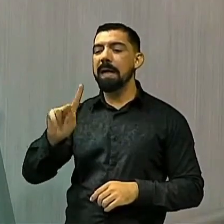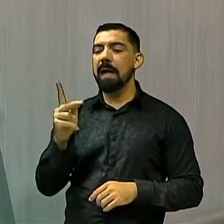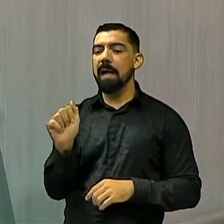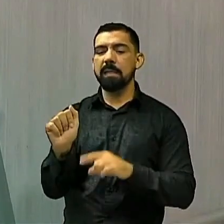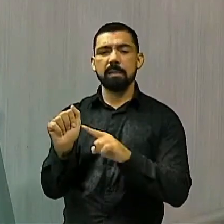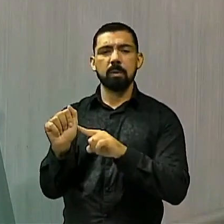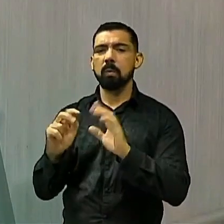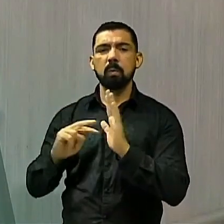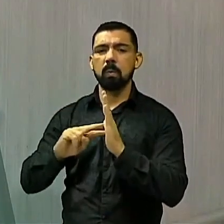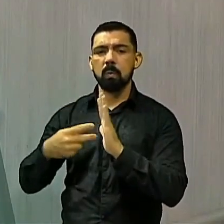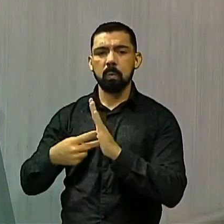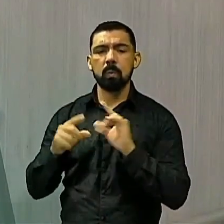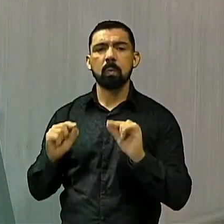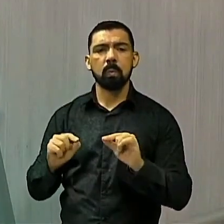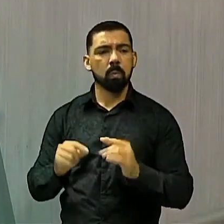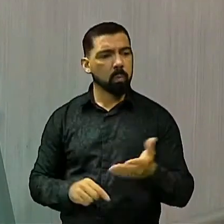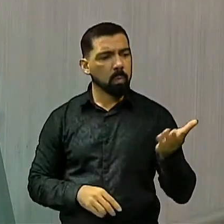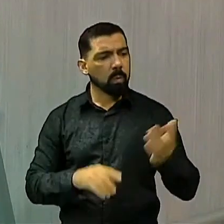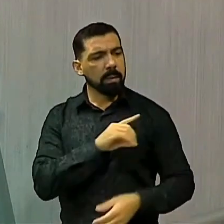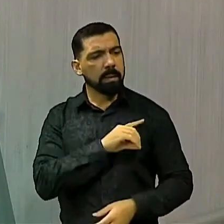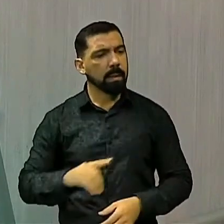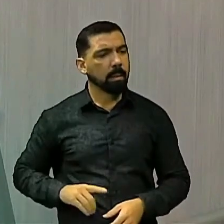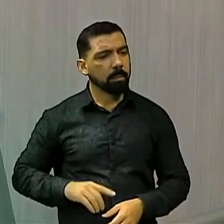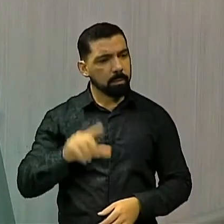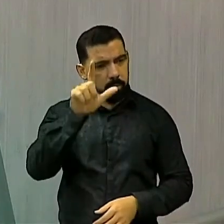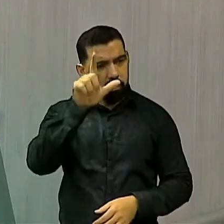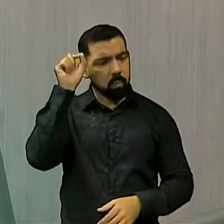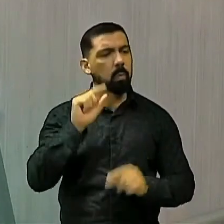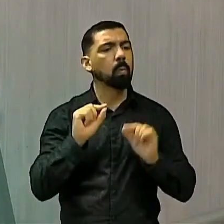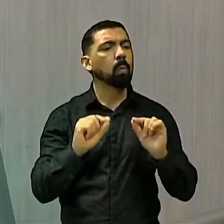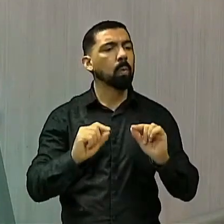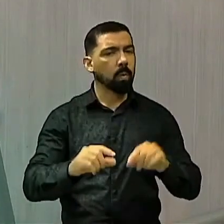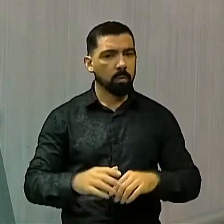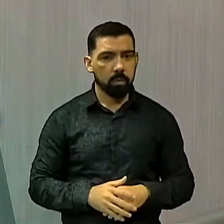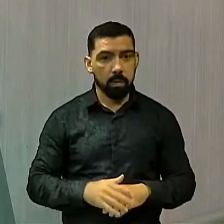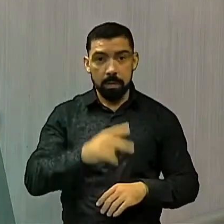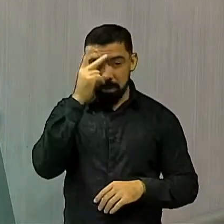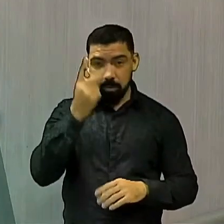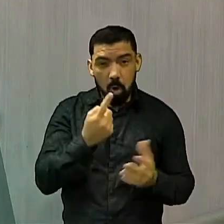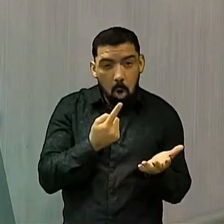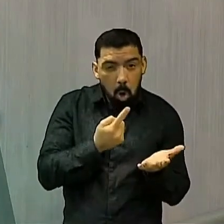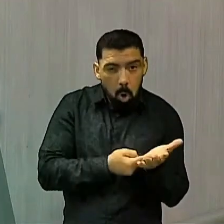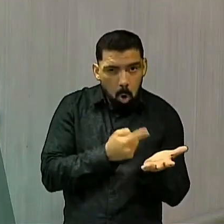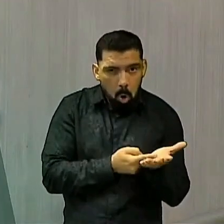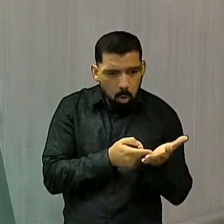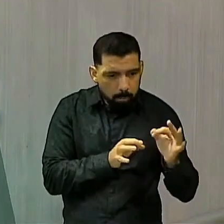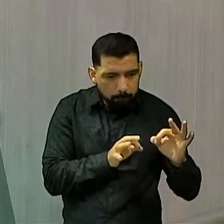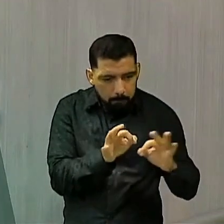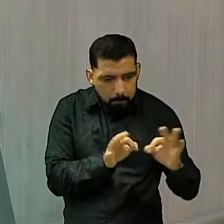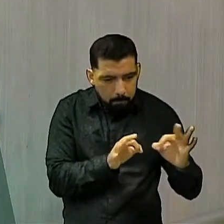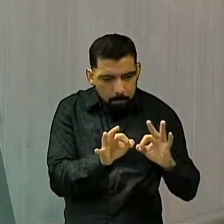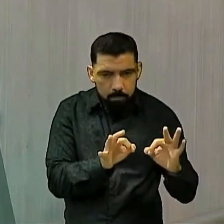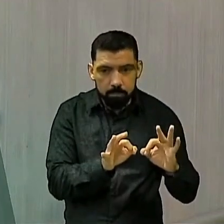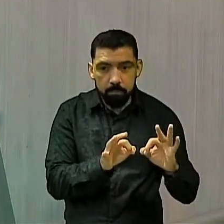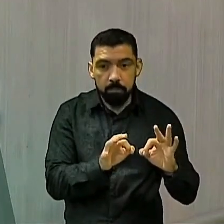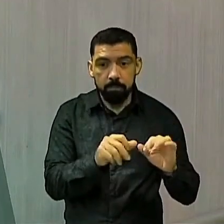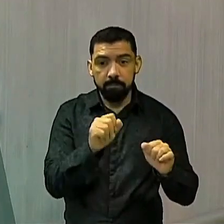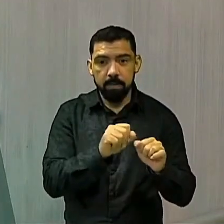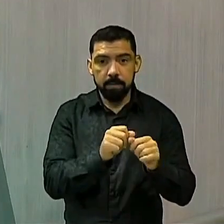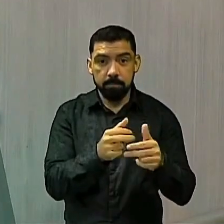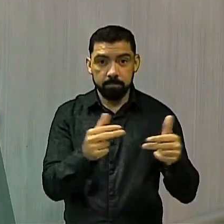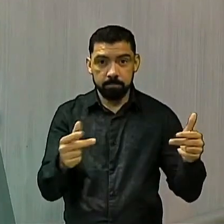quadrilha, deputado Nis? São aqueles que se organizam para a prática de um crime.